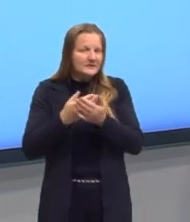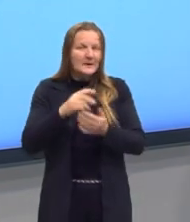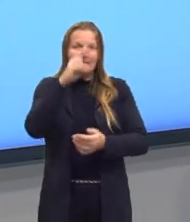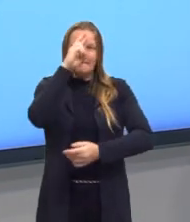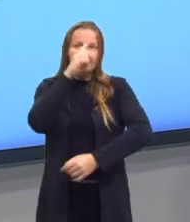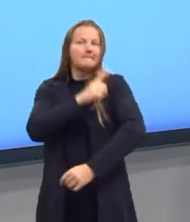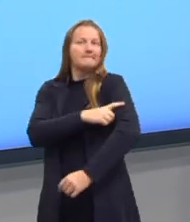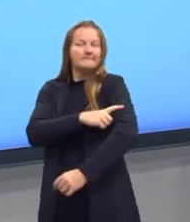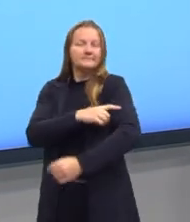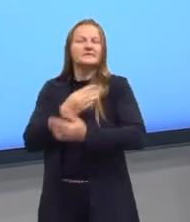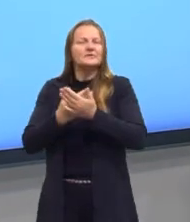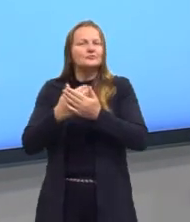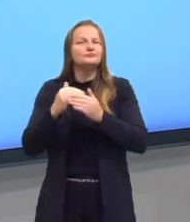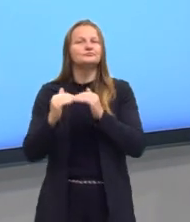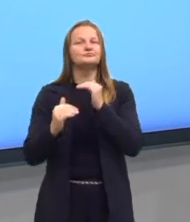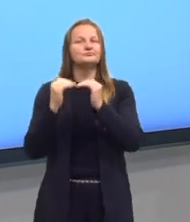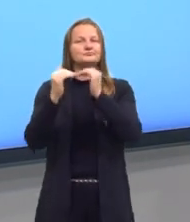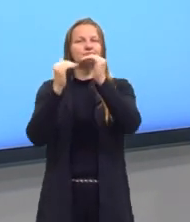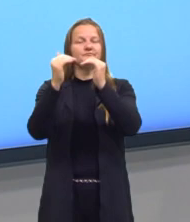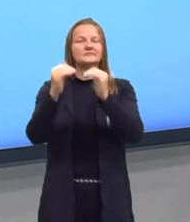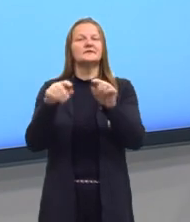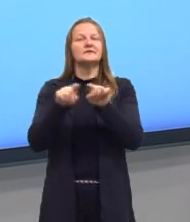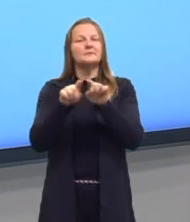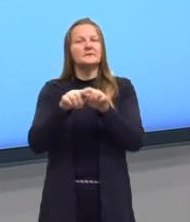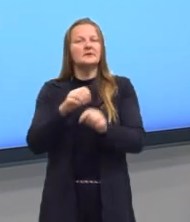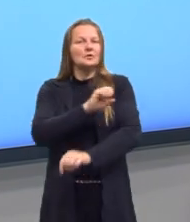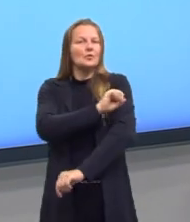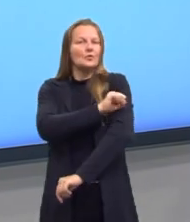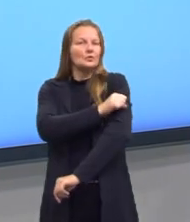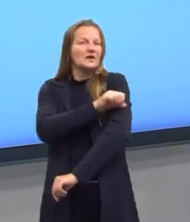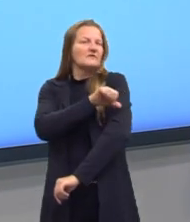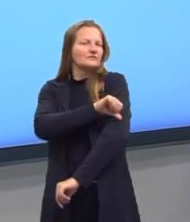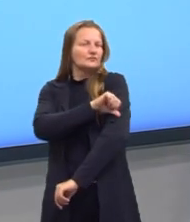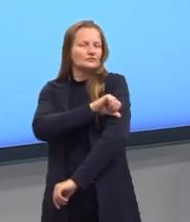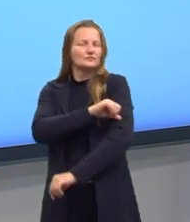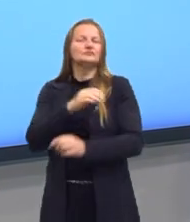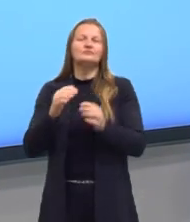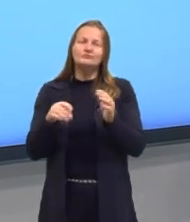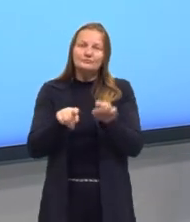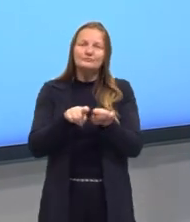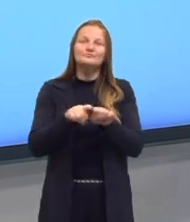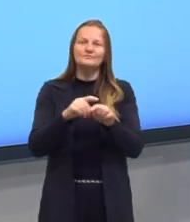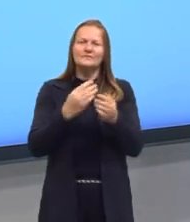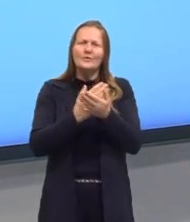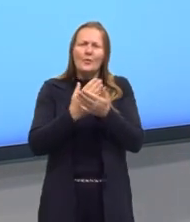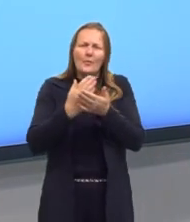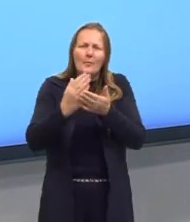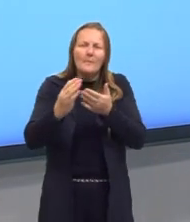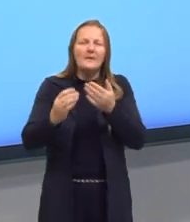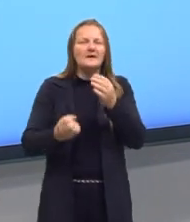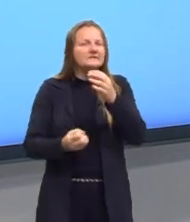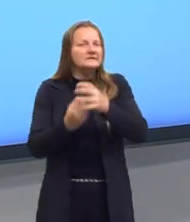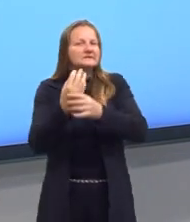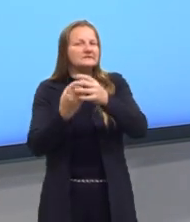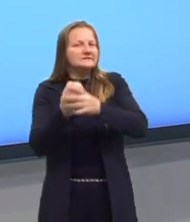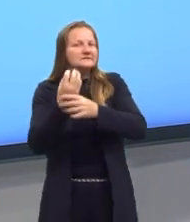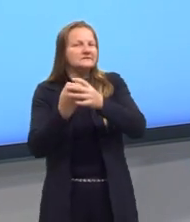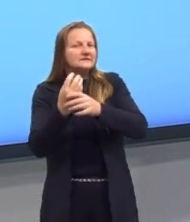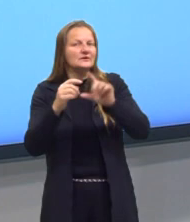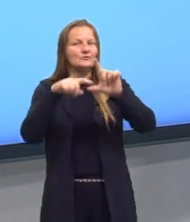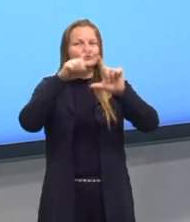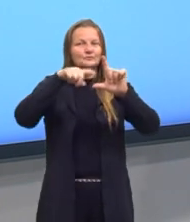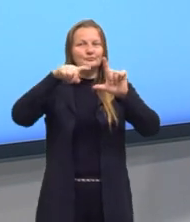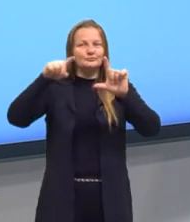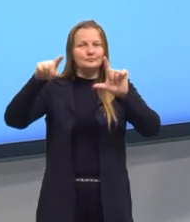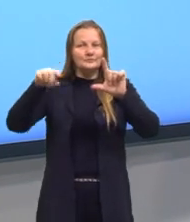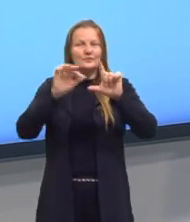ano ali do ensino médio ou até nos anos finais ali do ensino fundamental, onde a gente começa a criar essa noção do que é